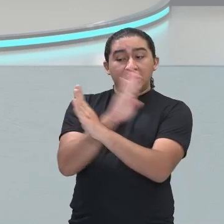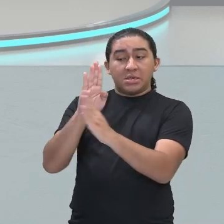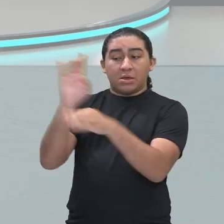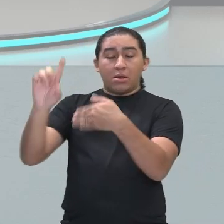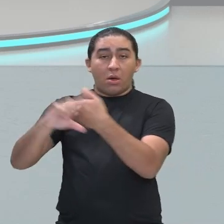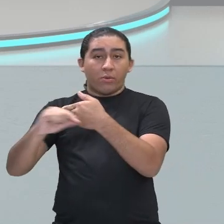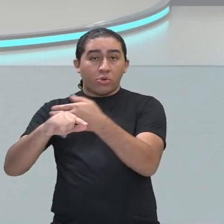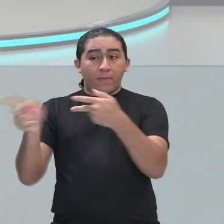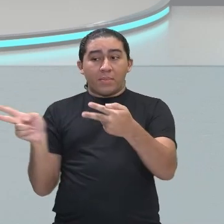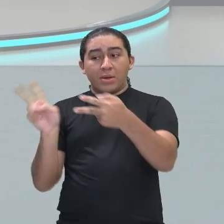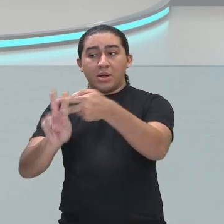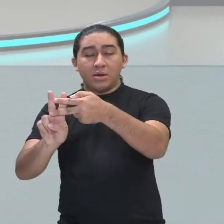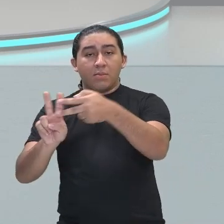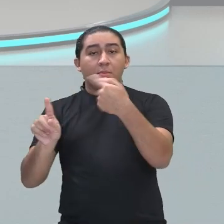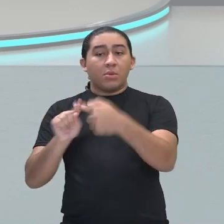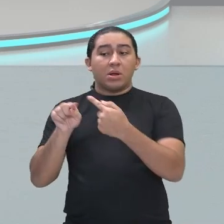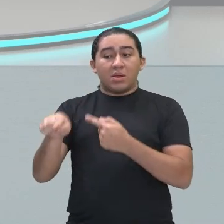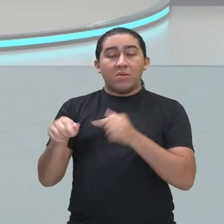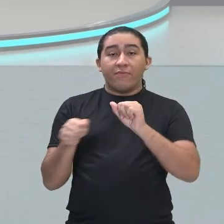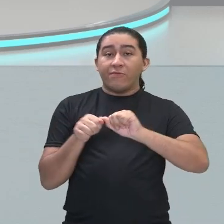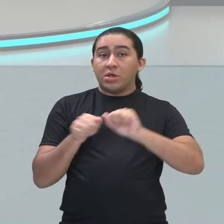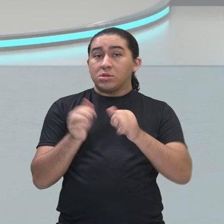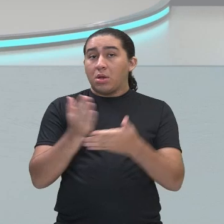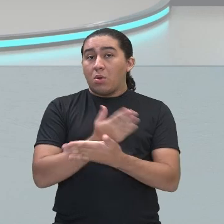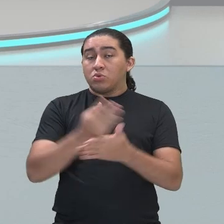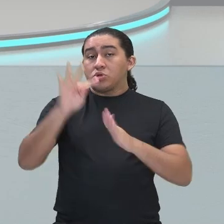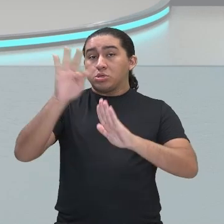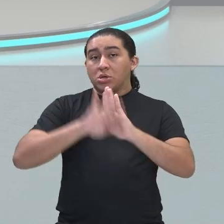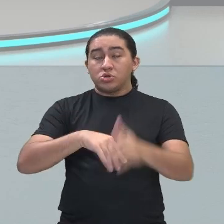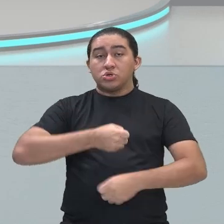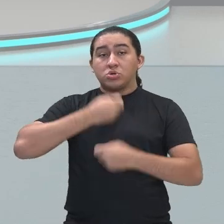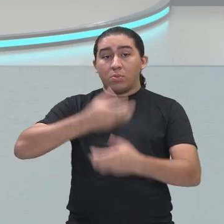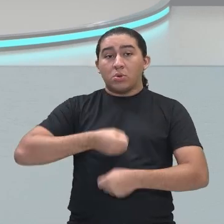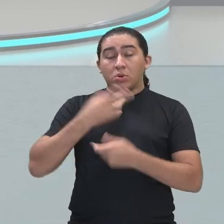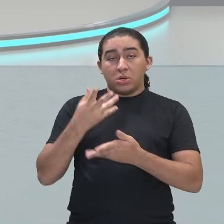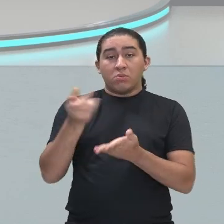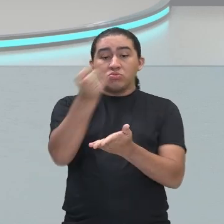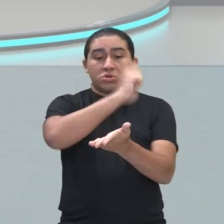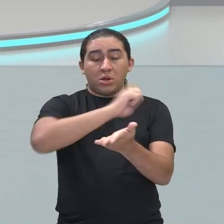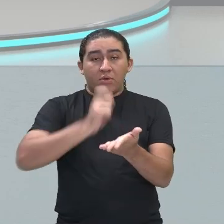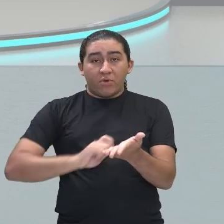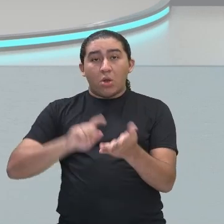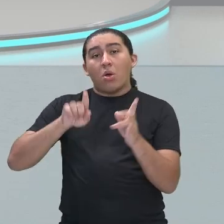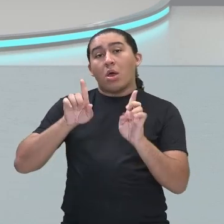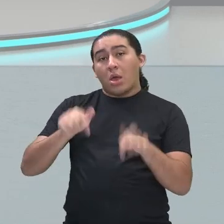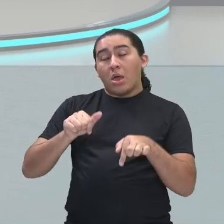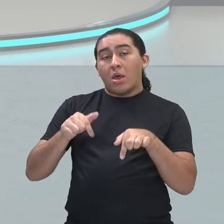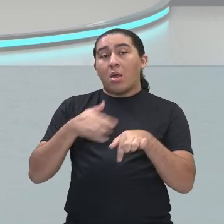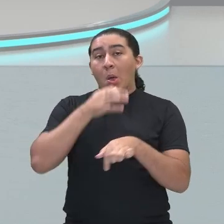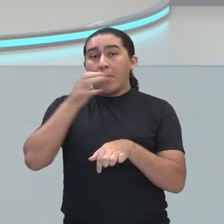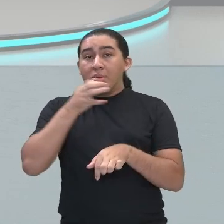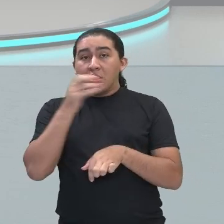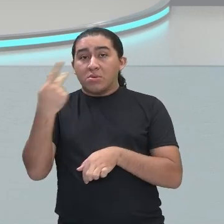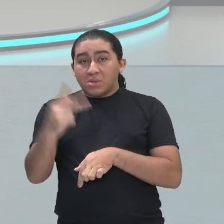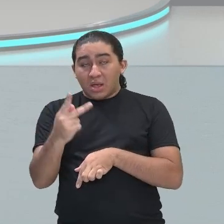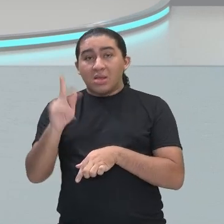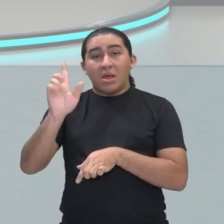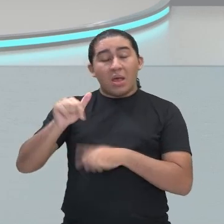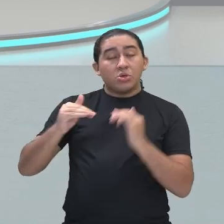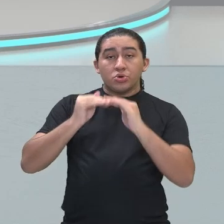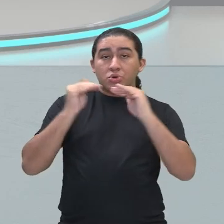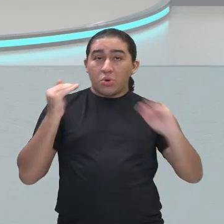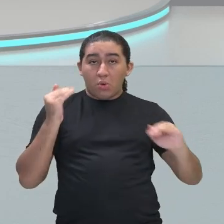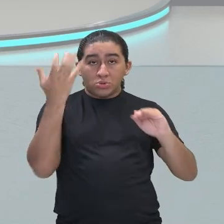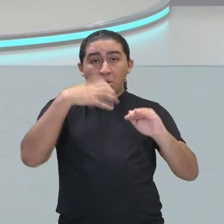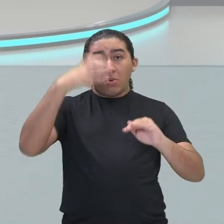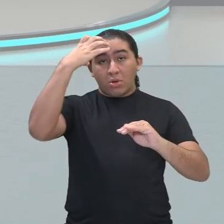justamente porque ele fez algumas obras, escreveu algumas obras, que o conteúdo era contra